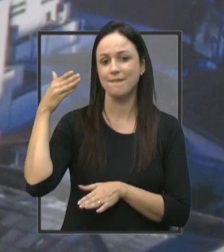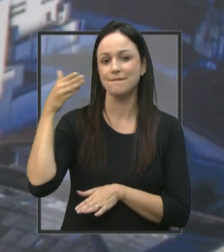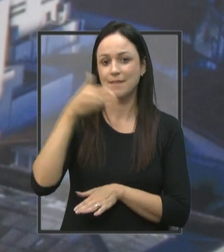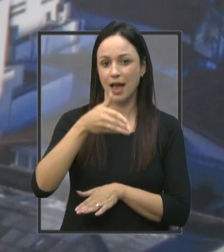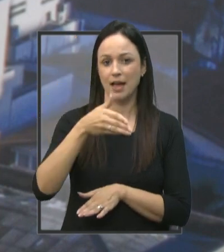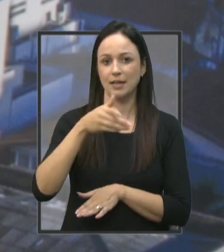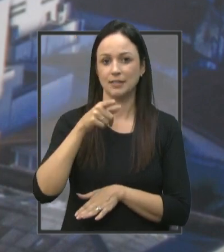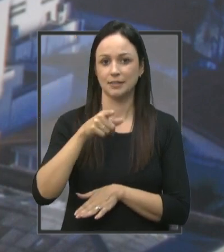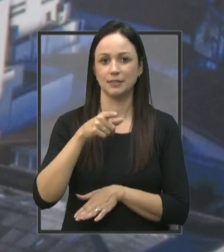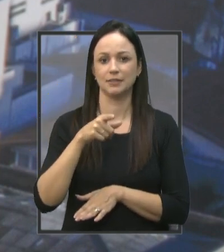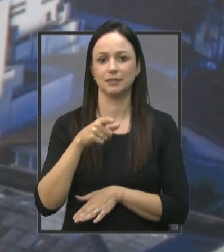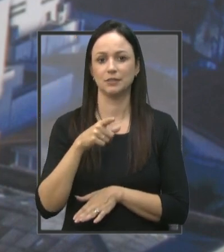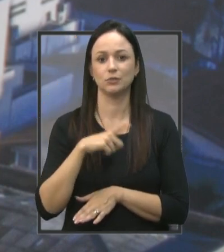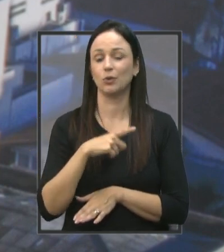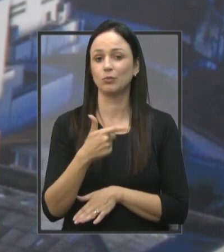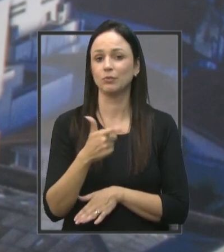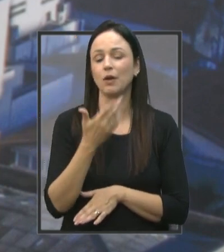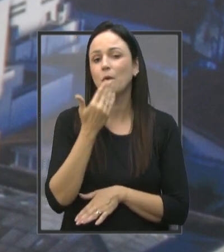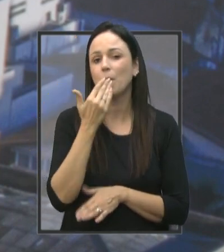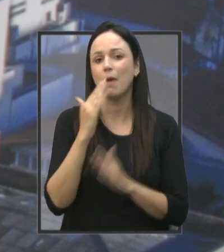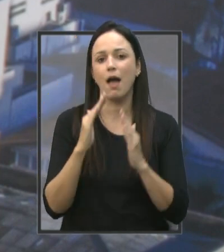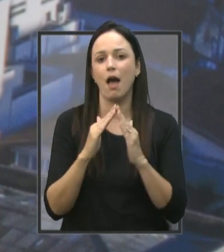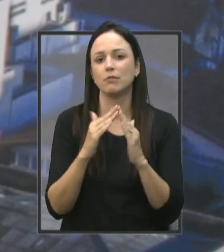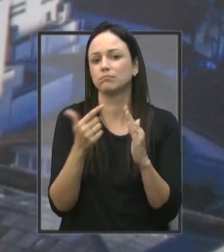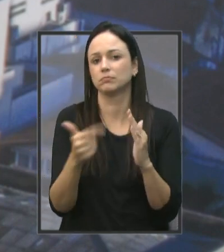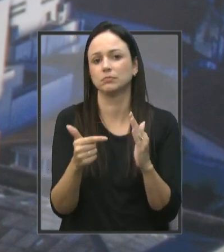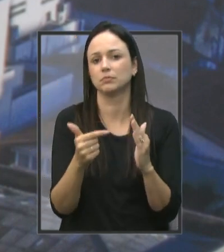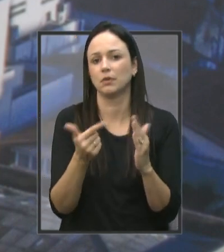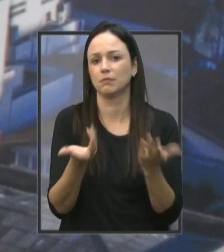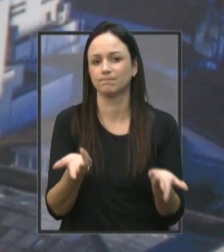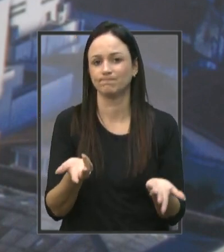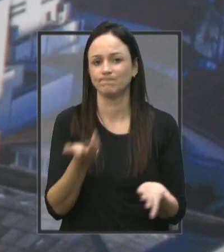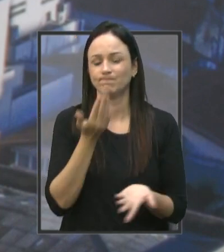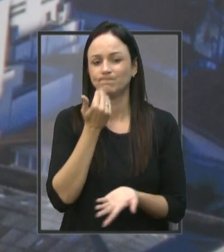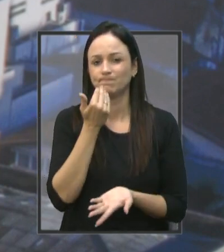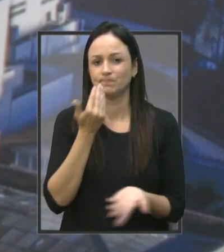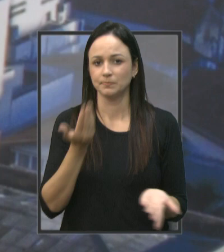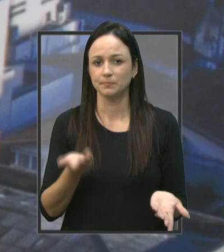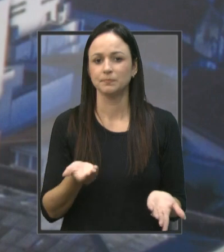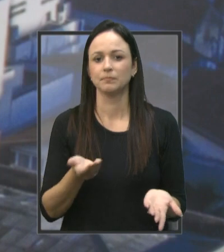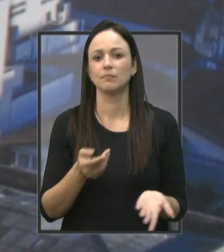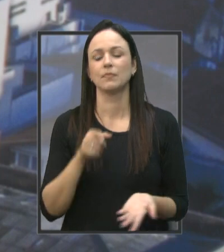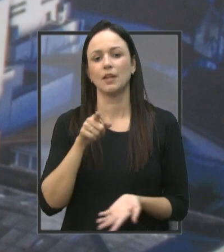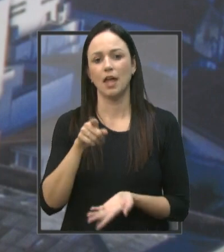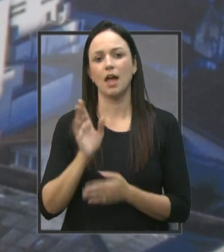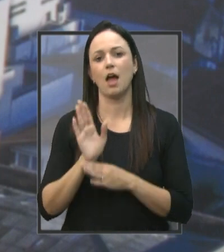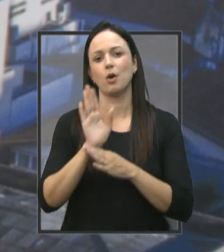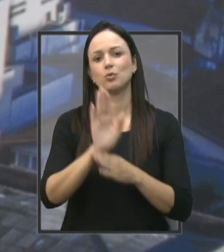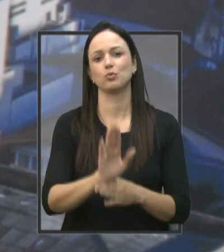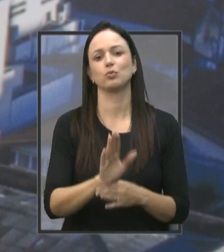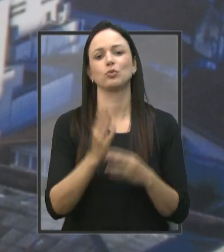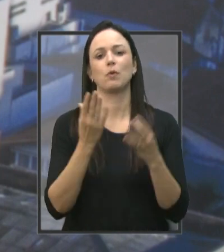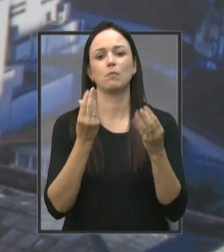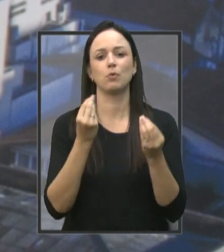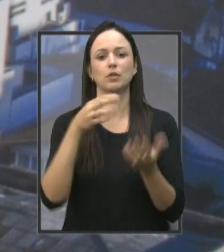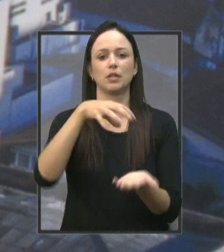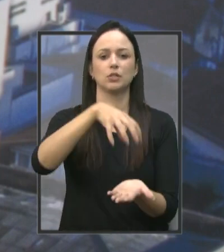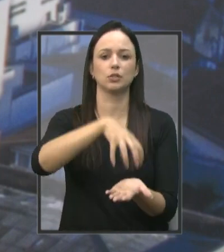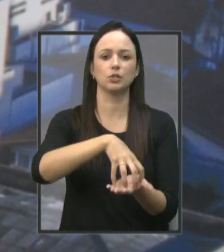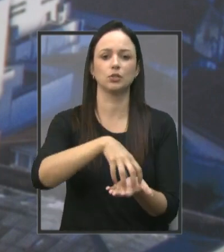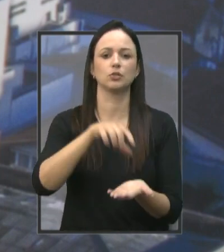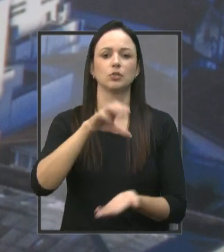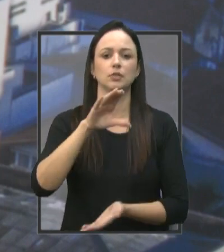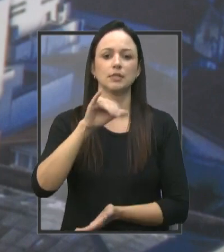Mal tem O que comer Em casa Então isso daí Veio ajudar Muito A entidade O